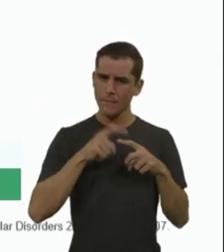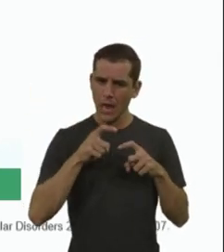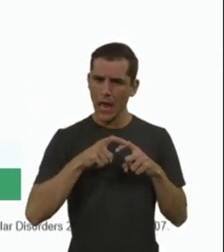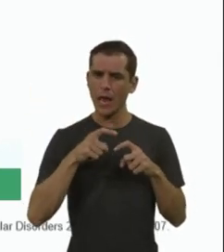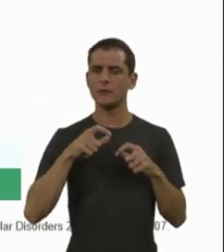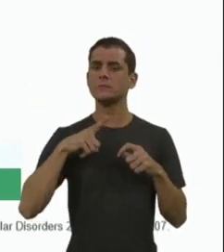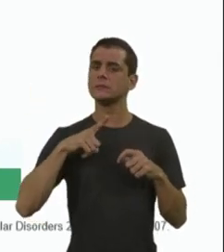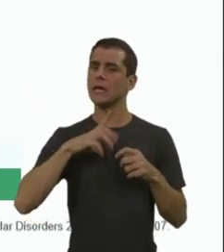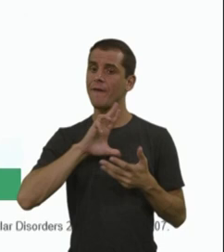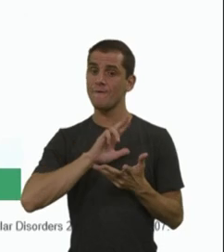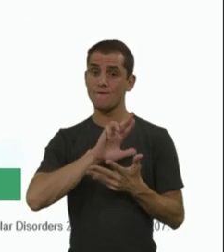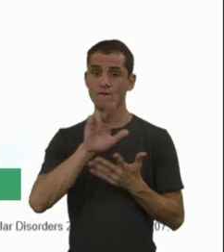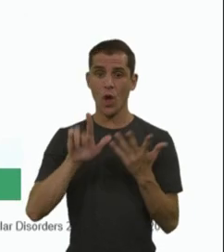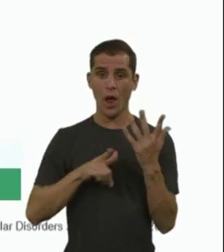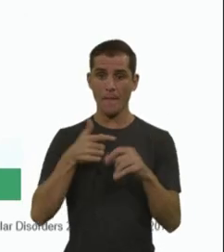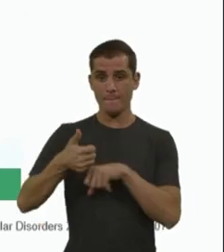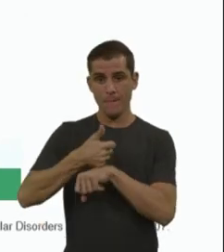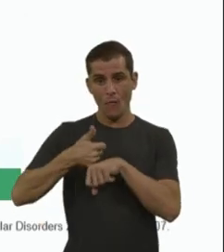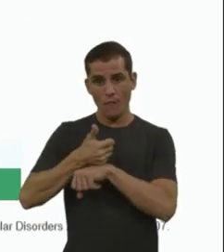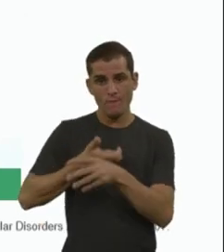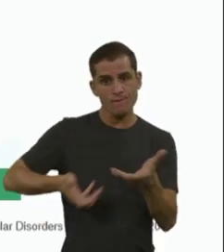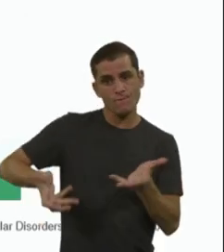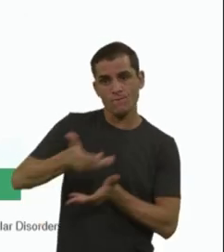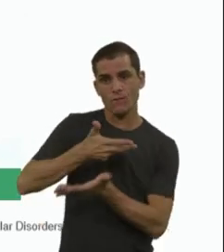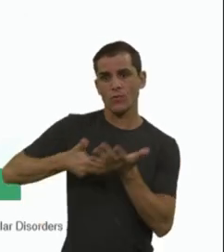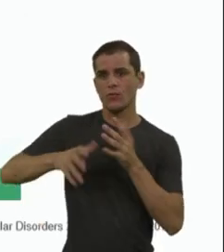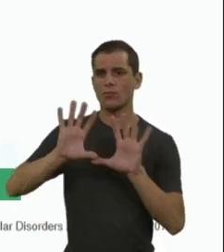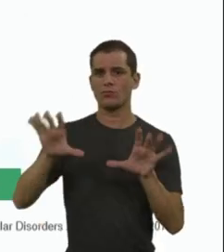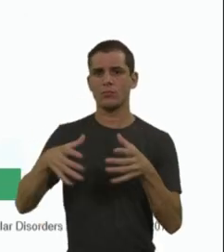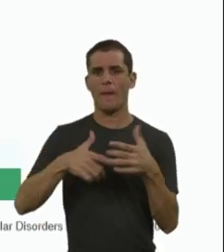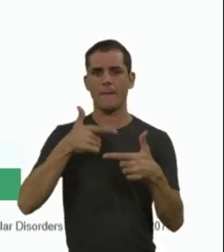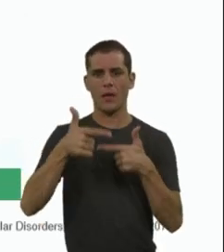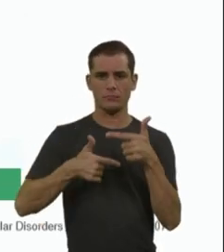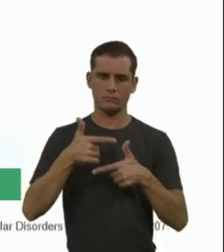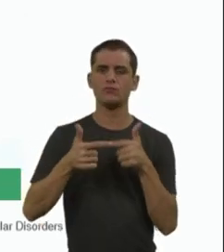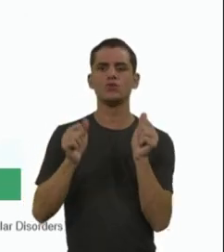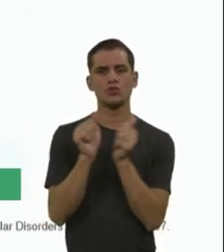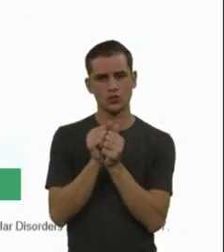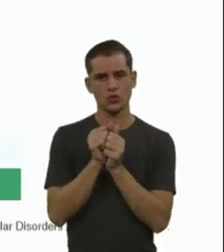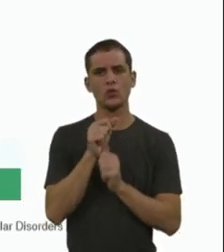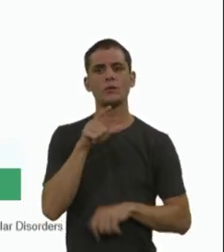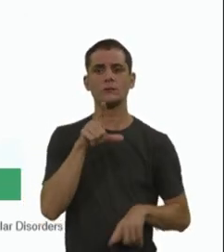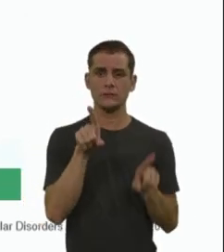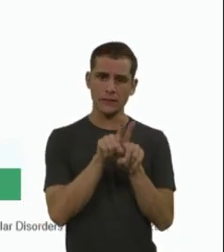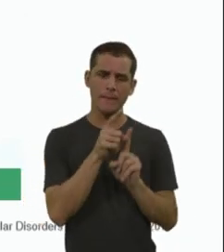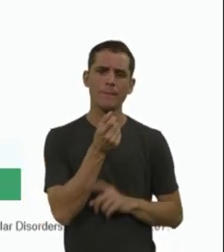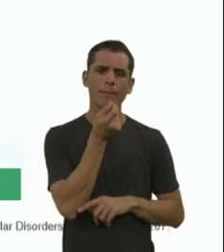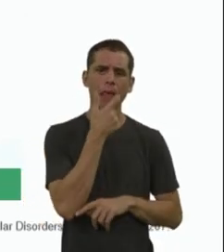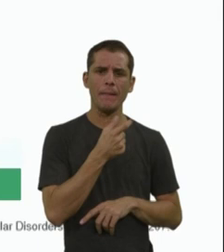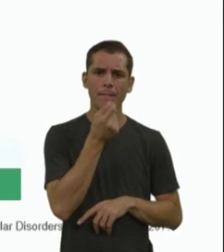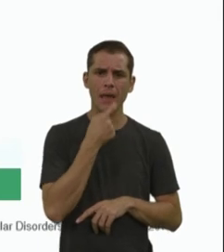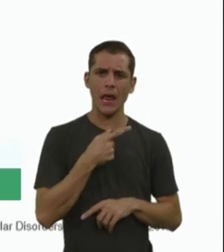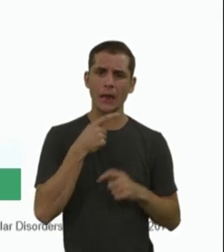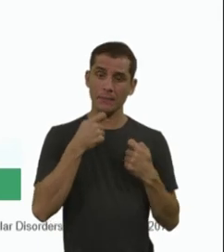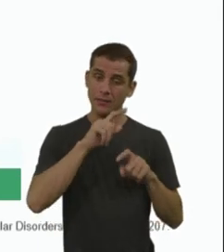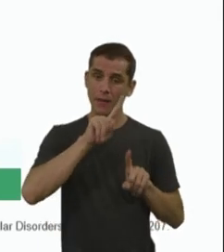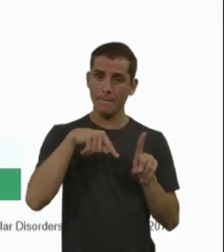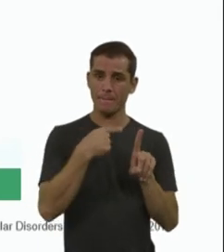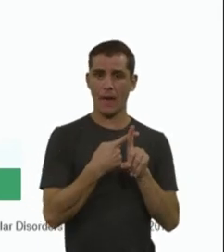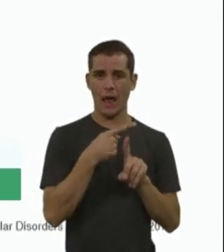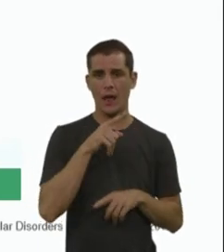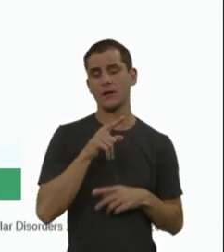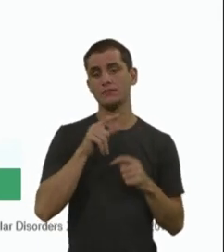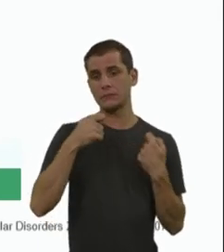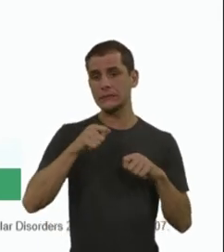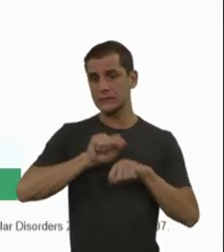conjunto pra tratar esse paciente e um remédio. A medicação ela é apenas mais um item, a gente tem que deixar isso muito claro pras famílias,